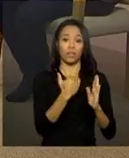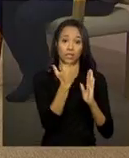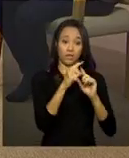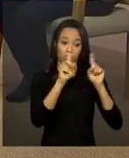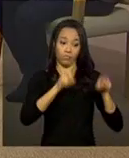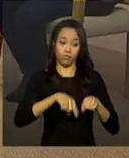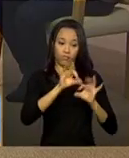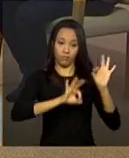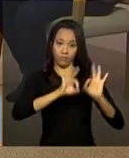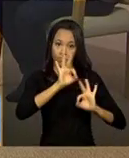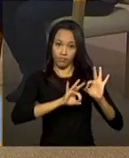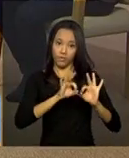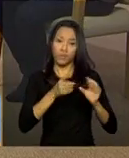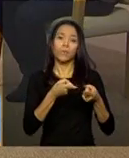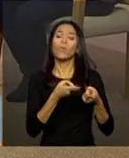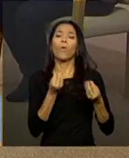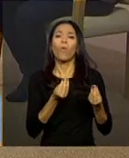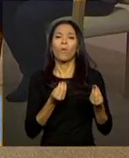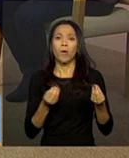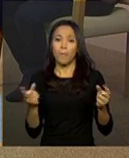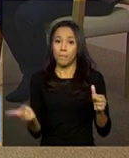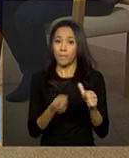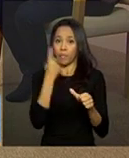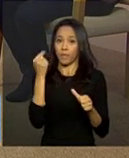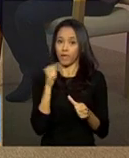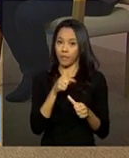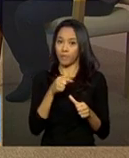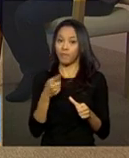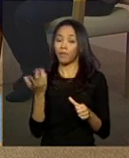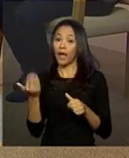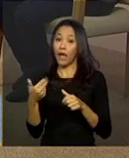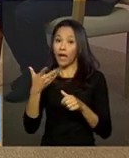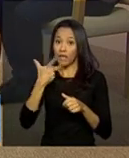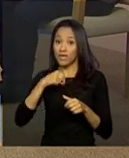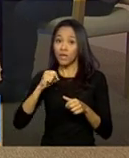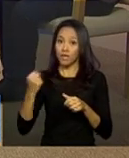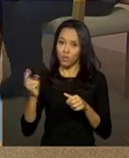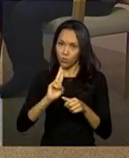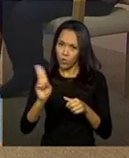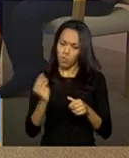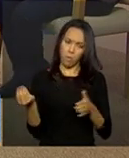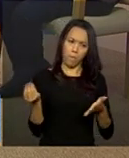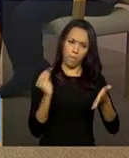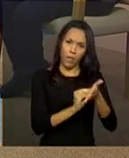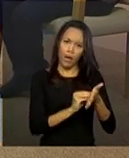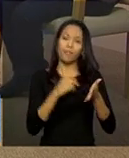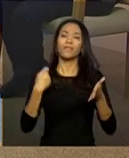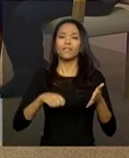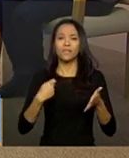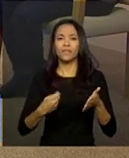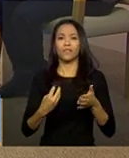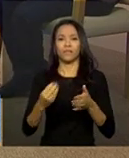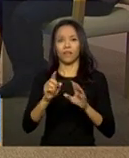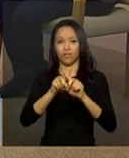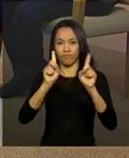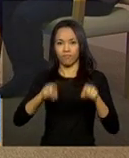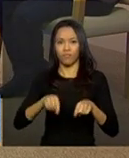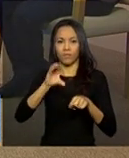desse prontuário, para entrar, para usuário se registrar no prontuário, tem que estar no cadastro único. Então,